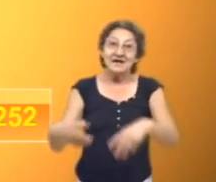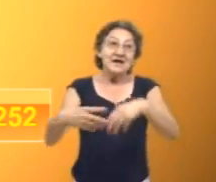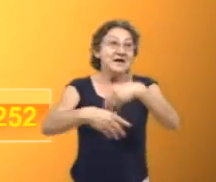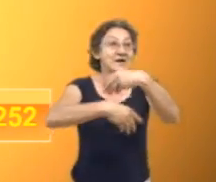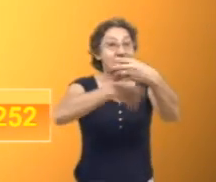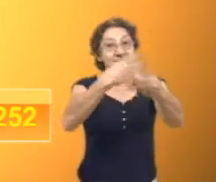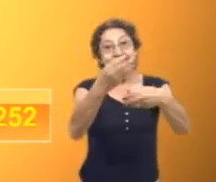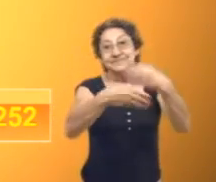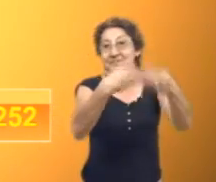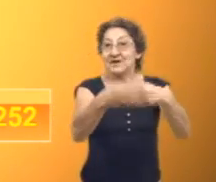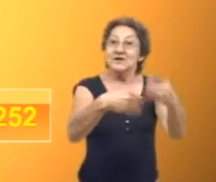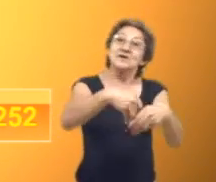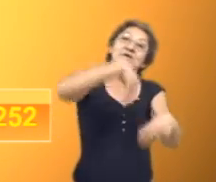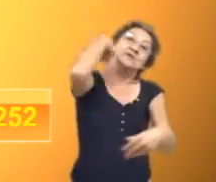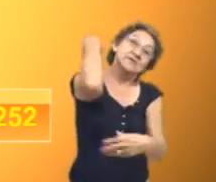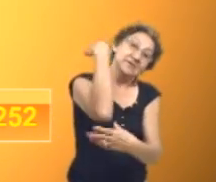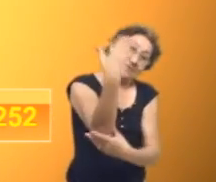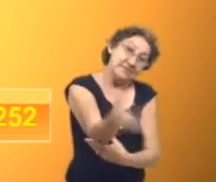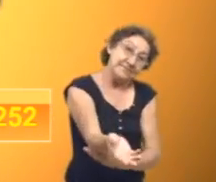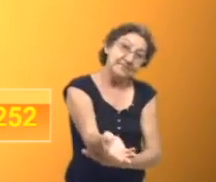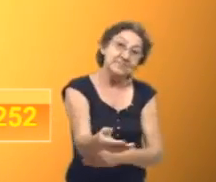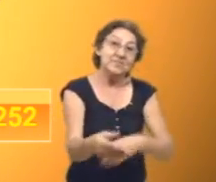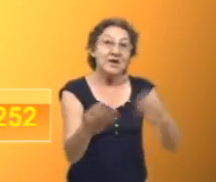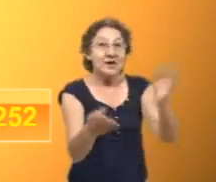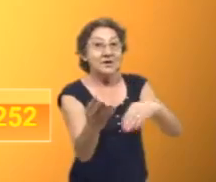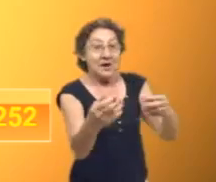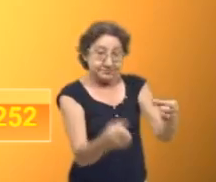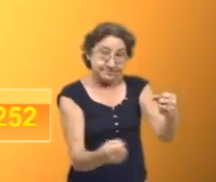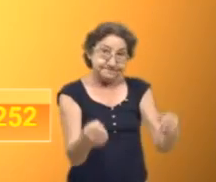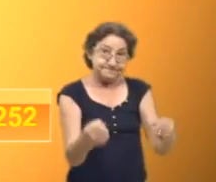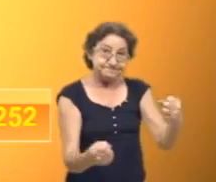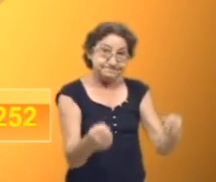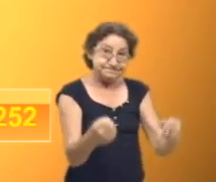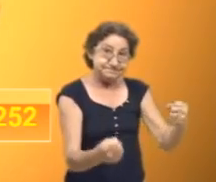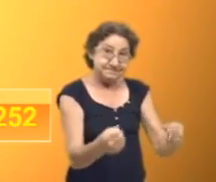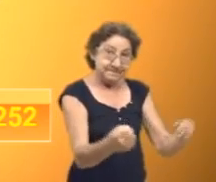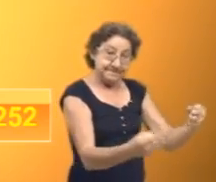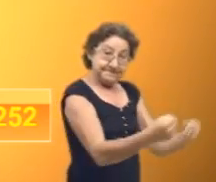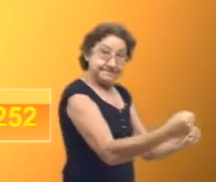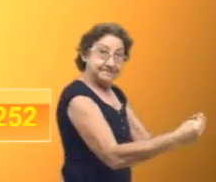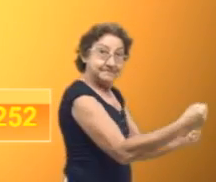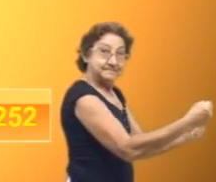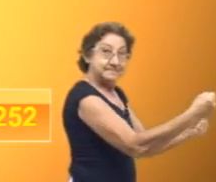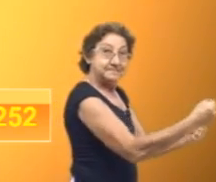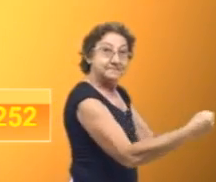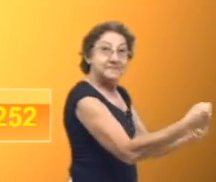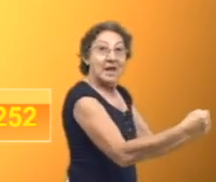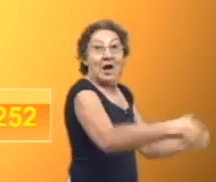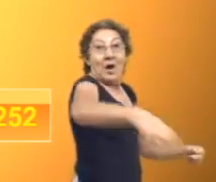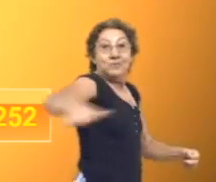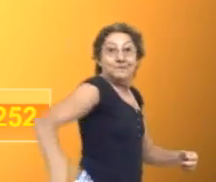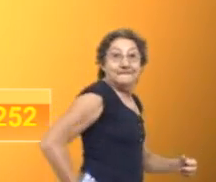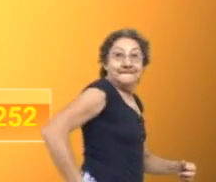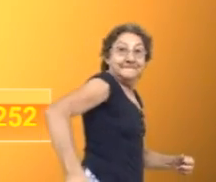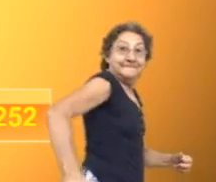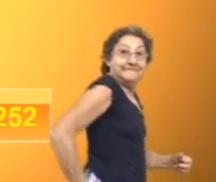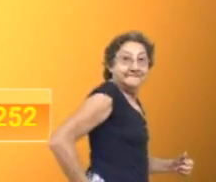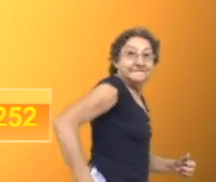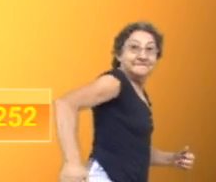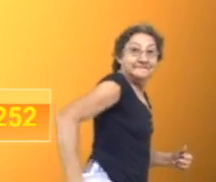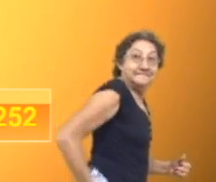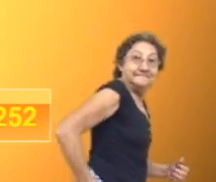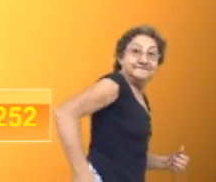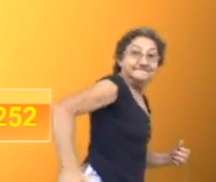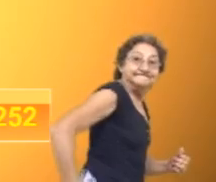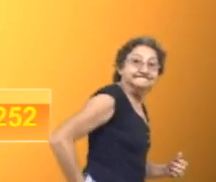Vote em mim e a gente vai botar essa cidade para frente de novo. Já fundei todos os bairros e agora eu vou começar a fundar mais coisa. Maria